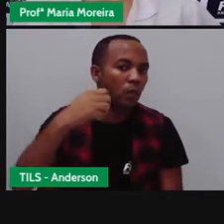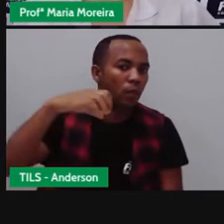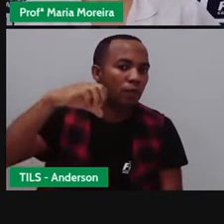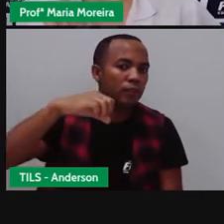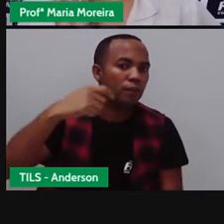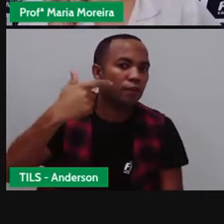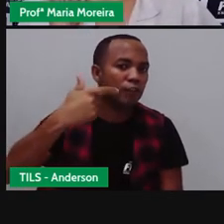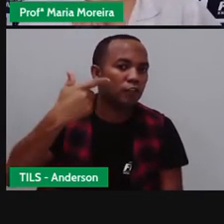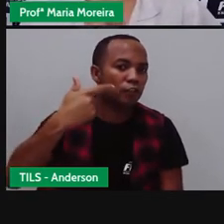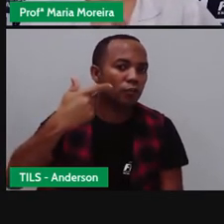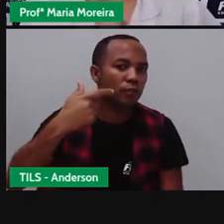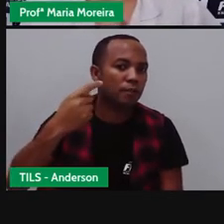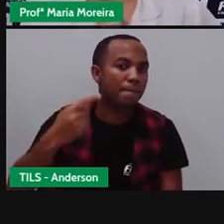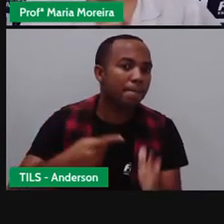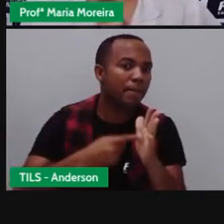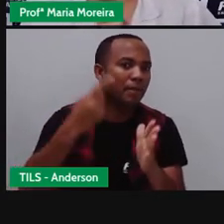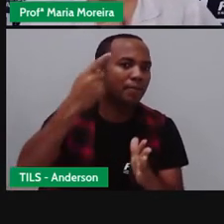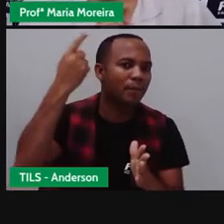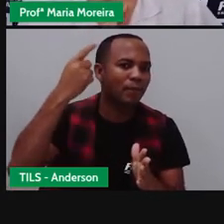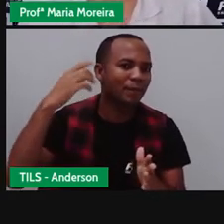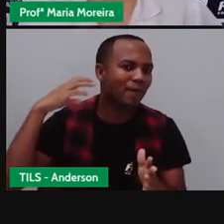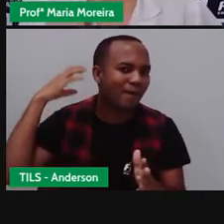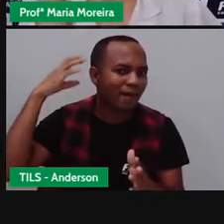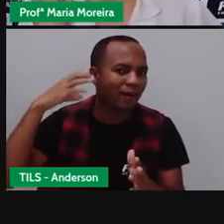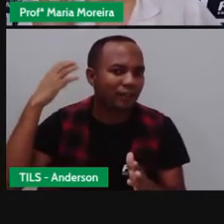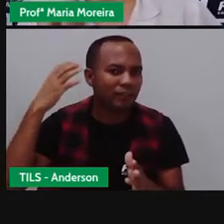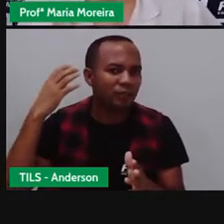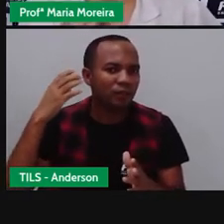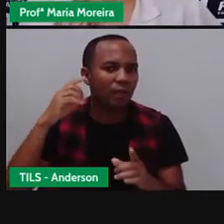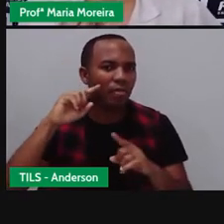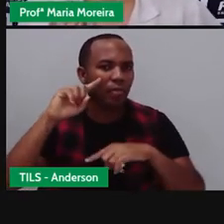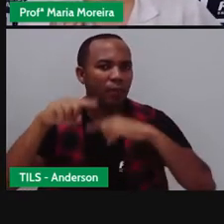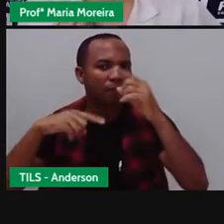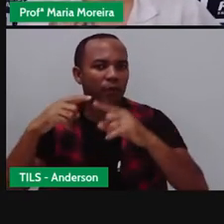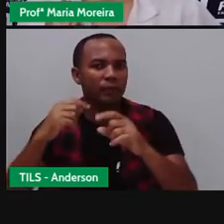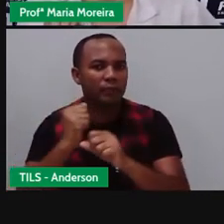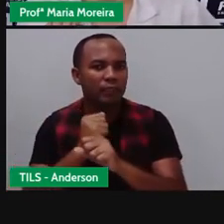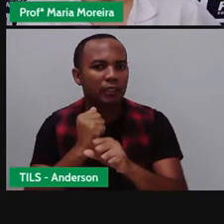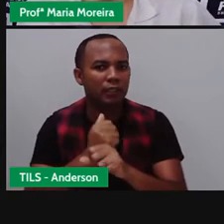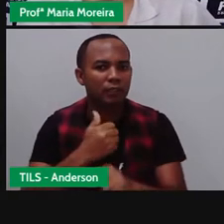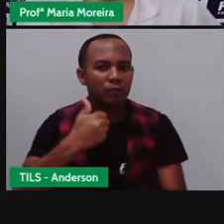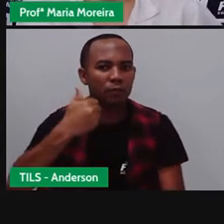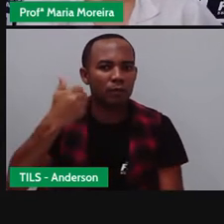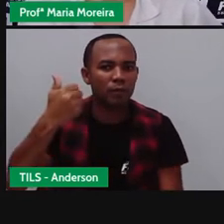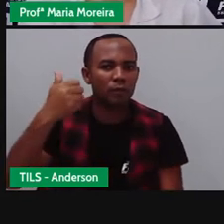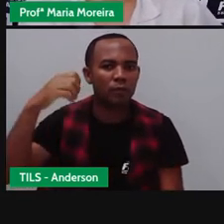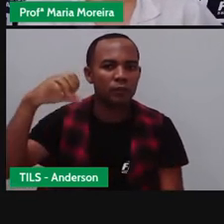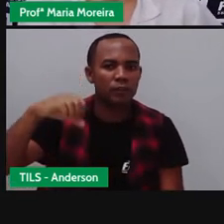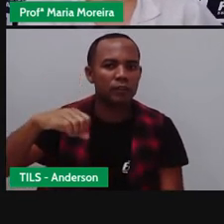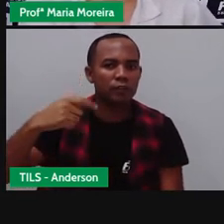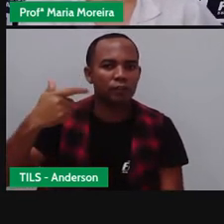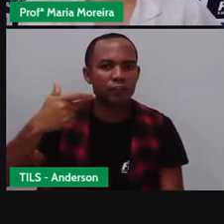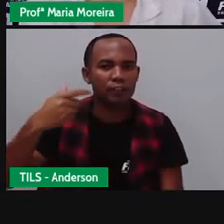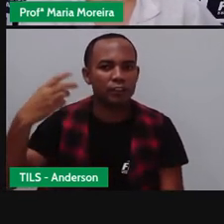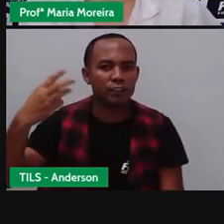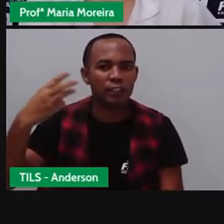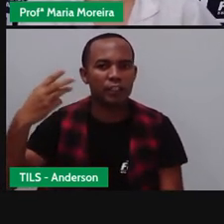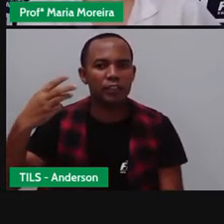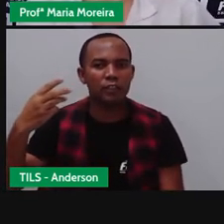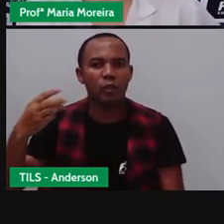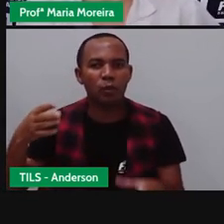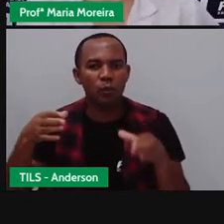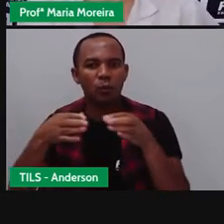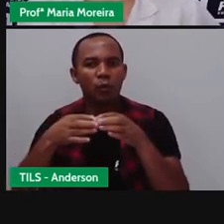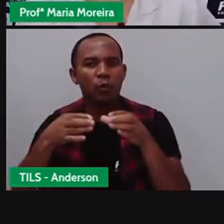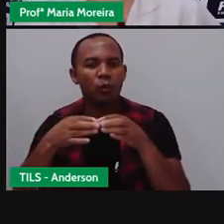Certo? A primeira transmissão oficial. No ano de 1923, foi fundada a primeira emissora